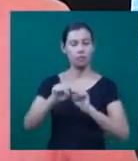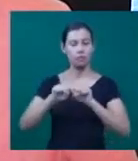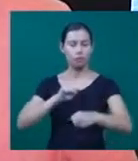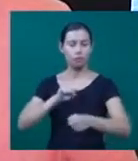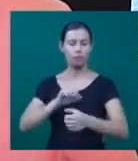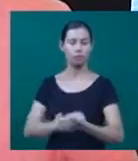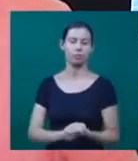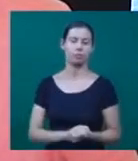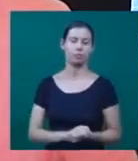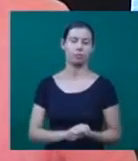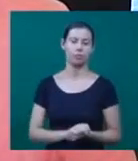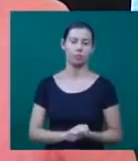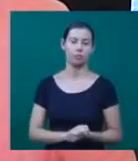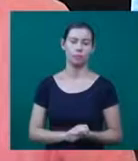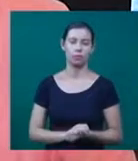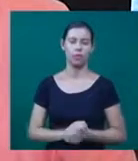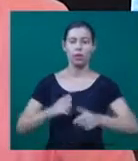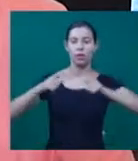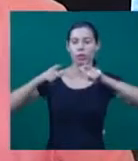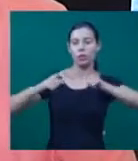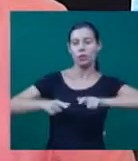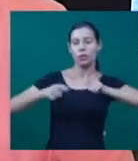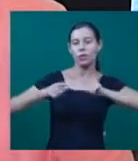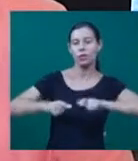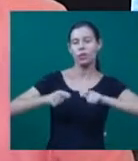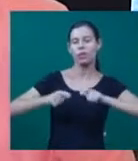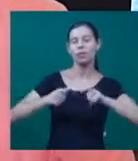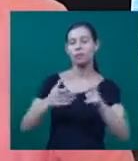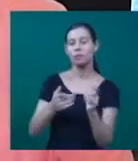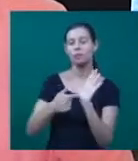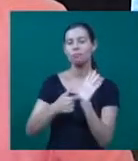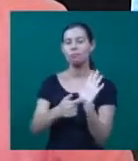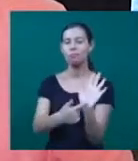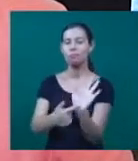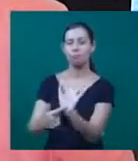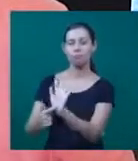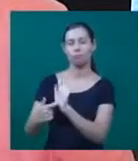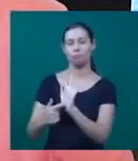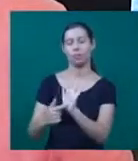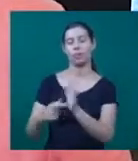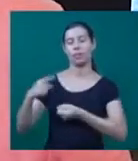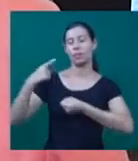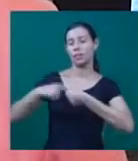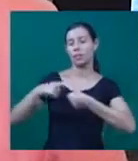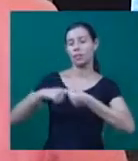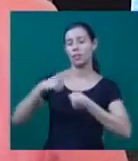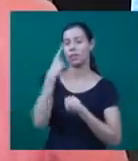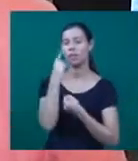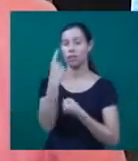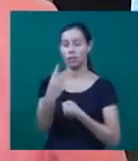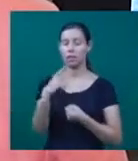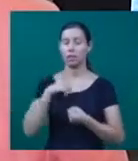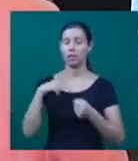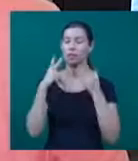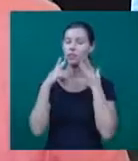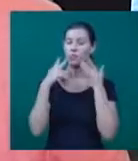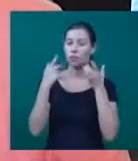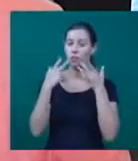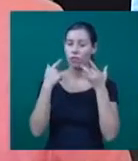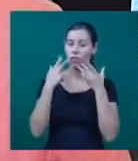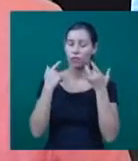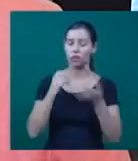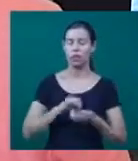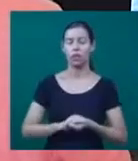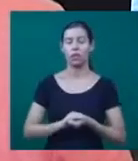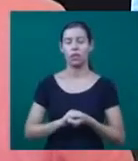principalmente uma função de local de apresentação. A gente sabe que as cidades interessantes têm teatros, não só